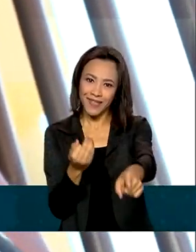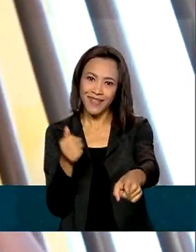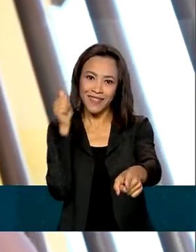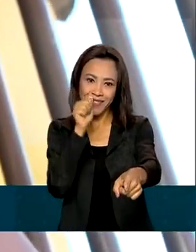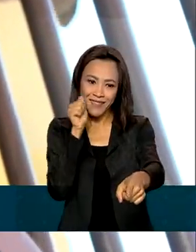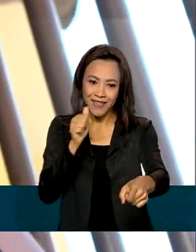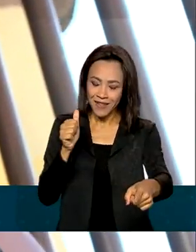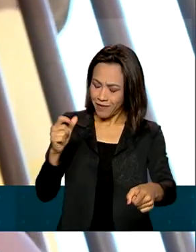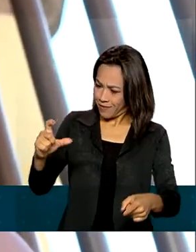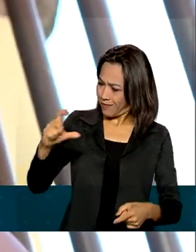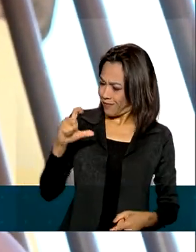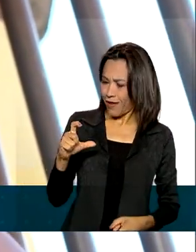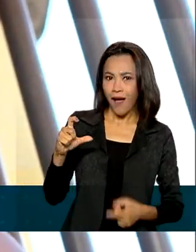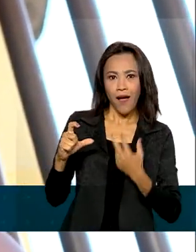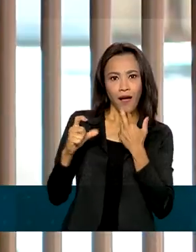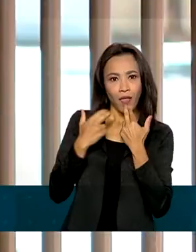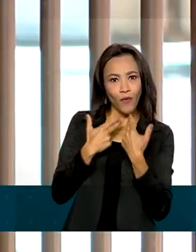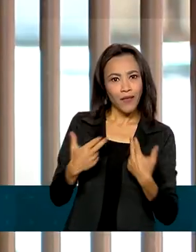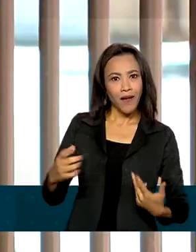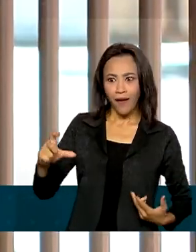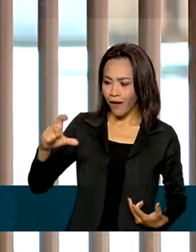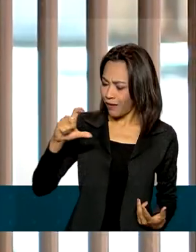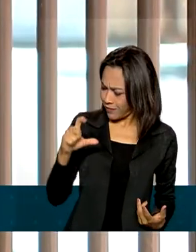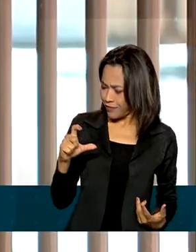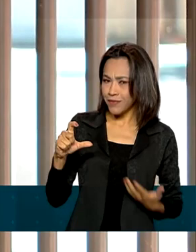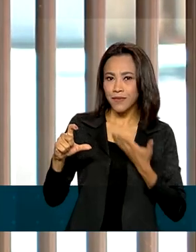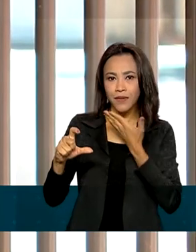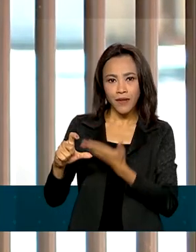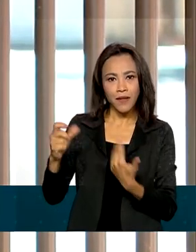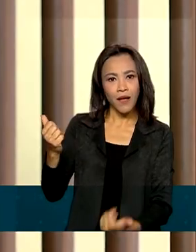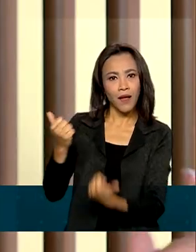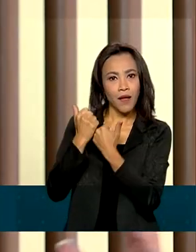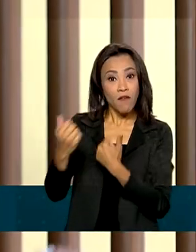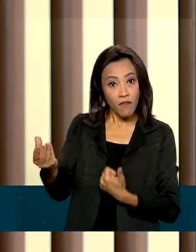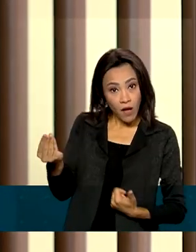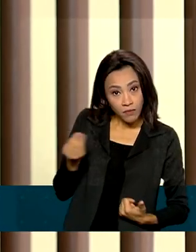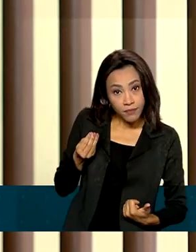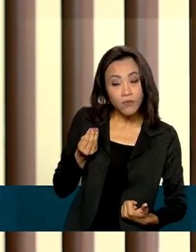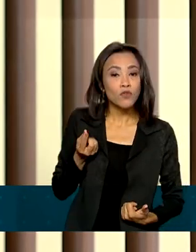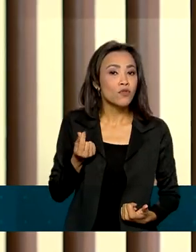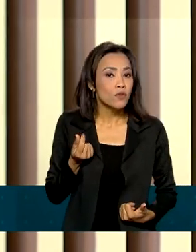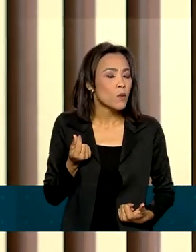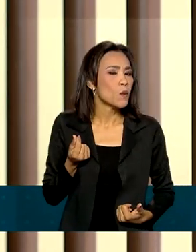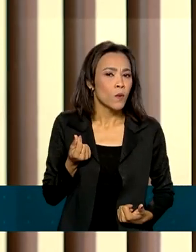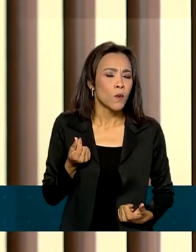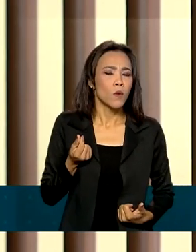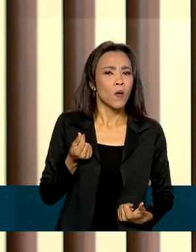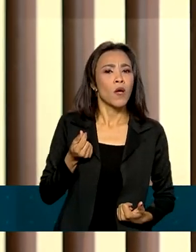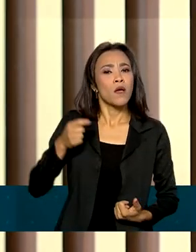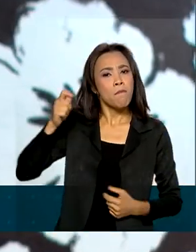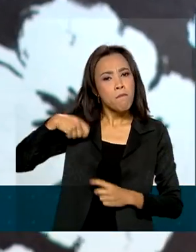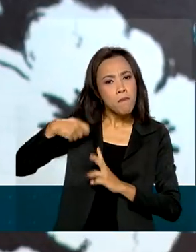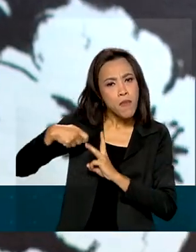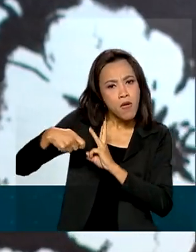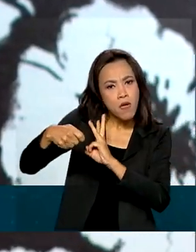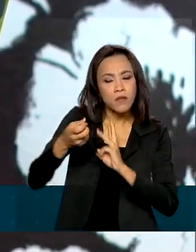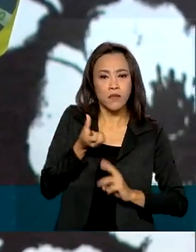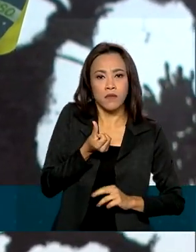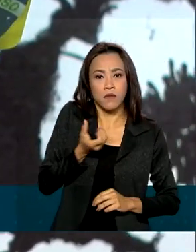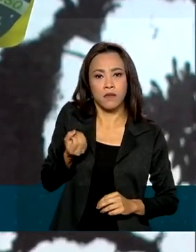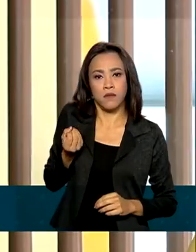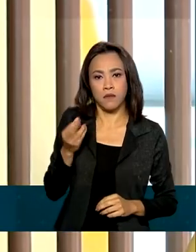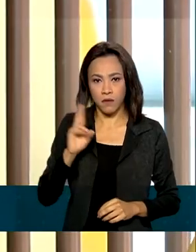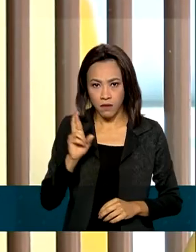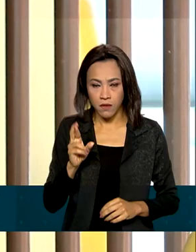logo ficou sabendo da novidade. O Auxílio Brasil vai repassar a partir de agora o valor mínimo mensal de 600